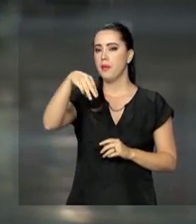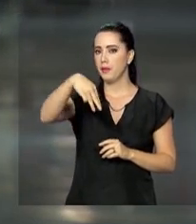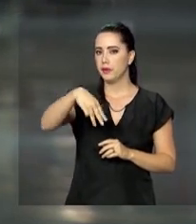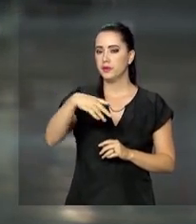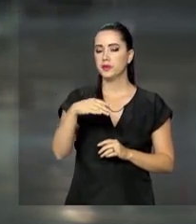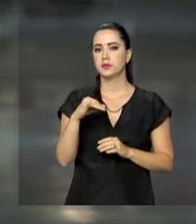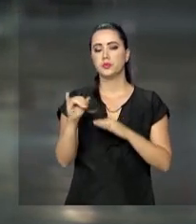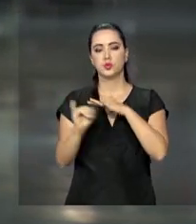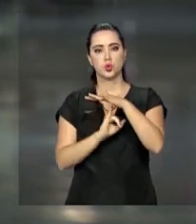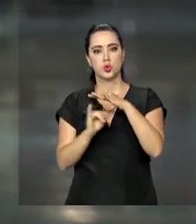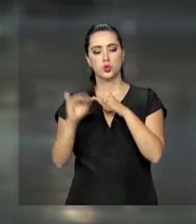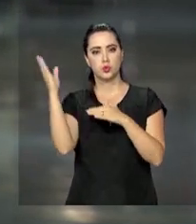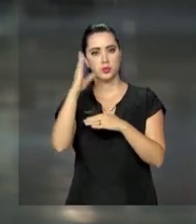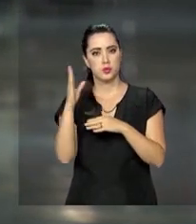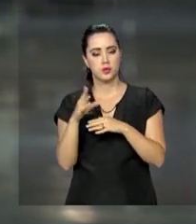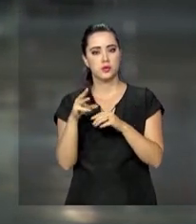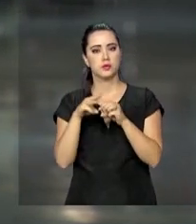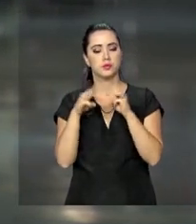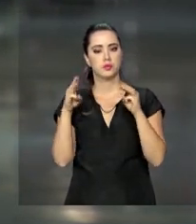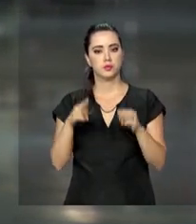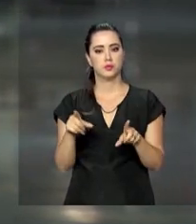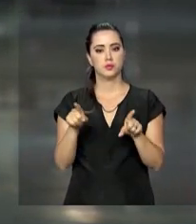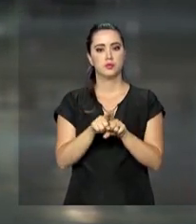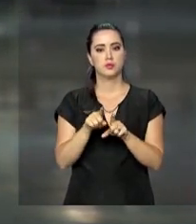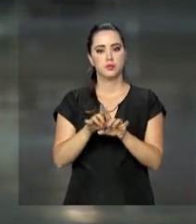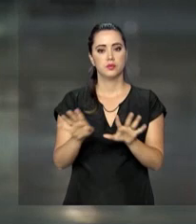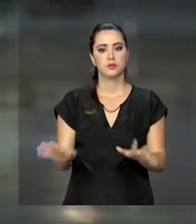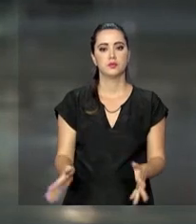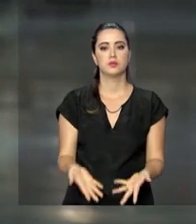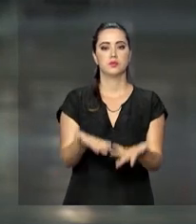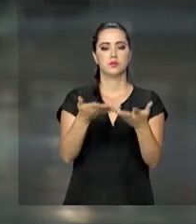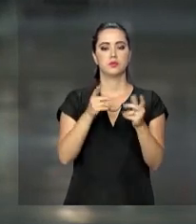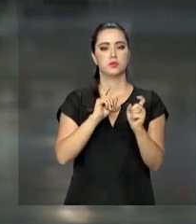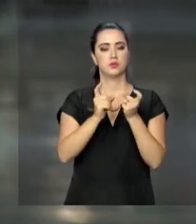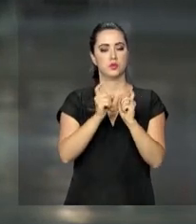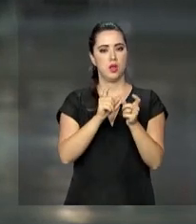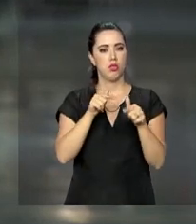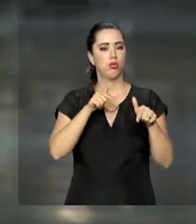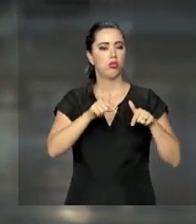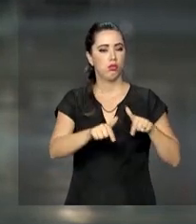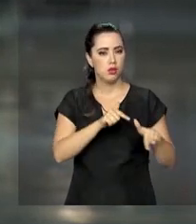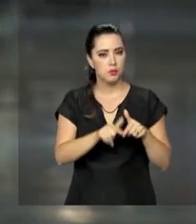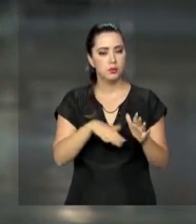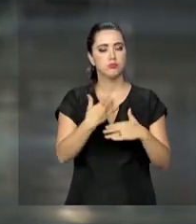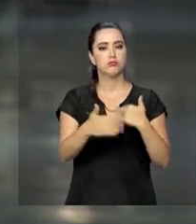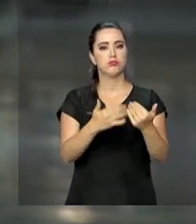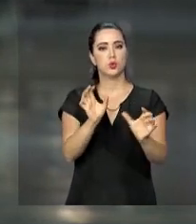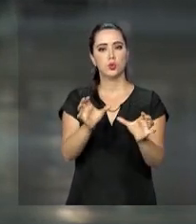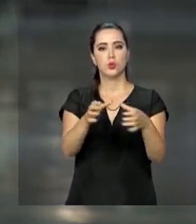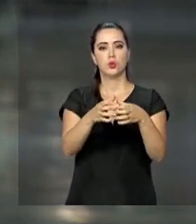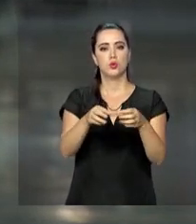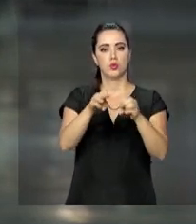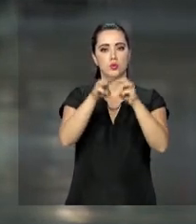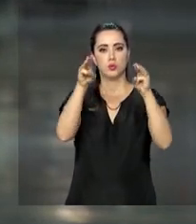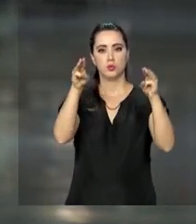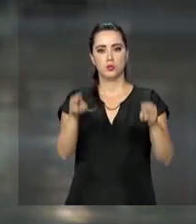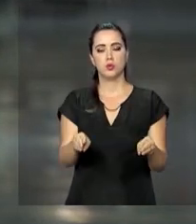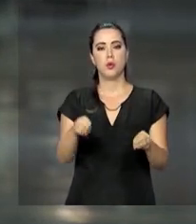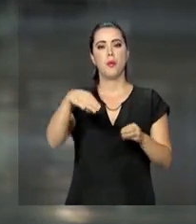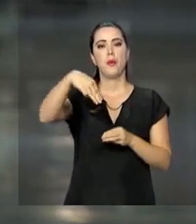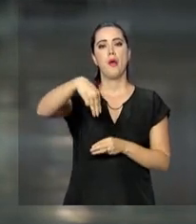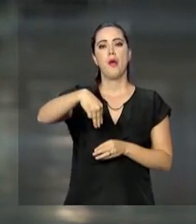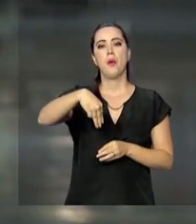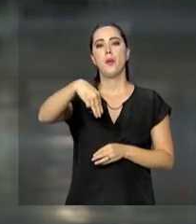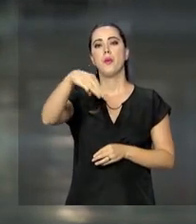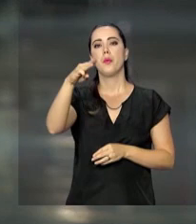Museus. Essa agência, a Abram, também vai promover ações de desenvolvimento do setor, do setor museal. O